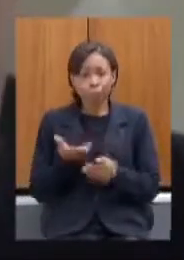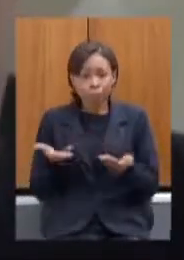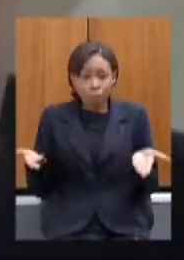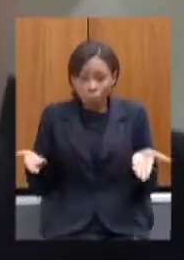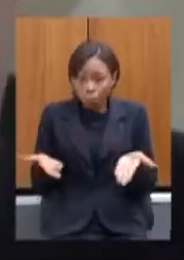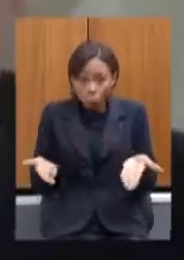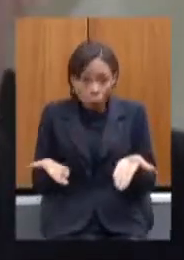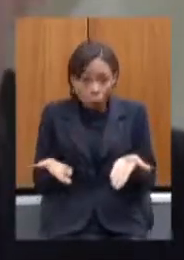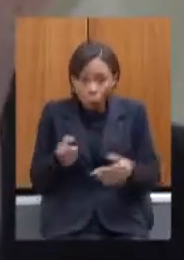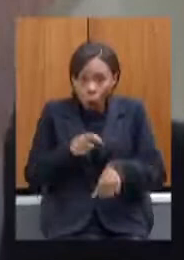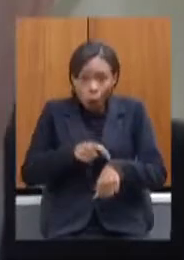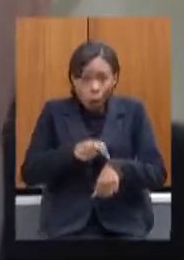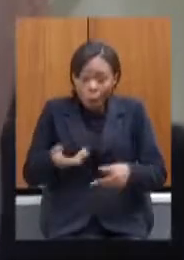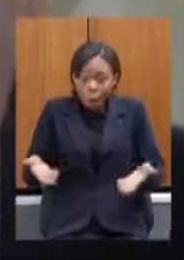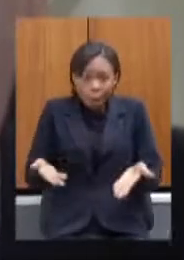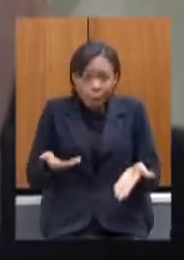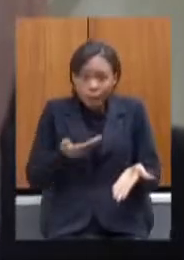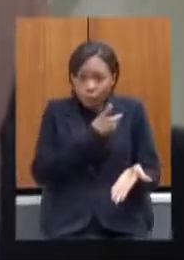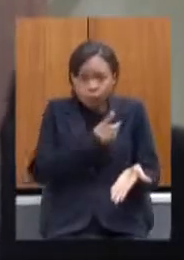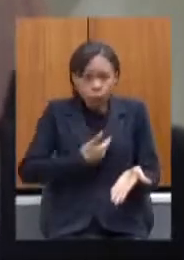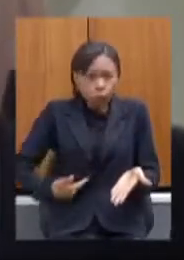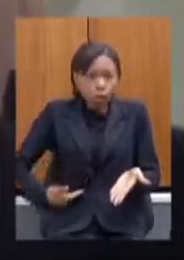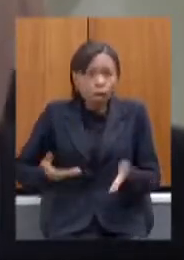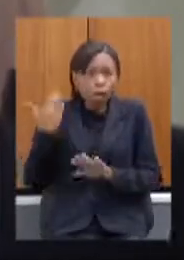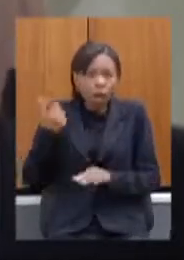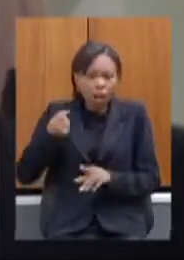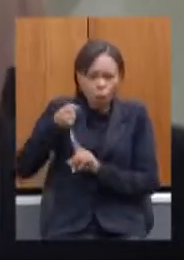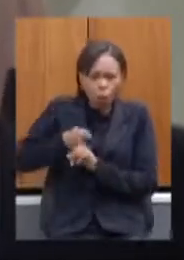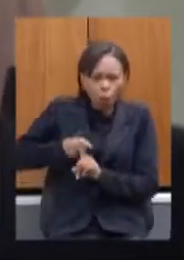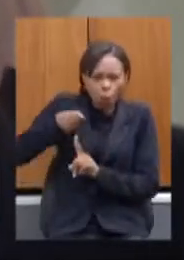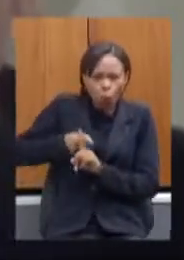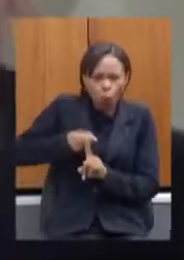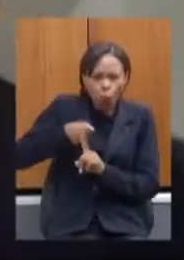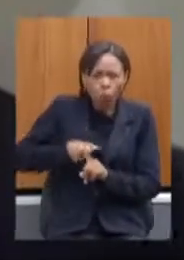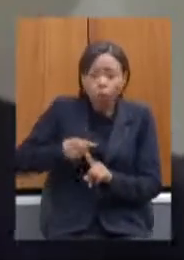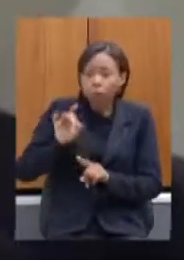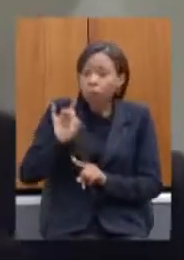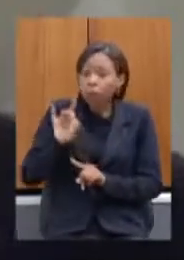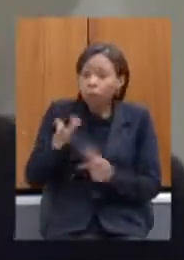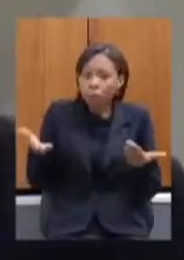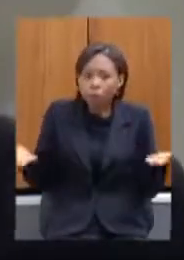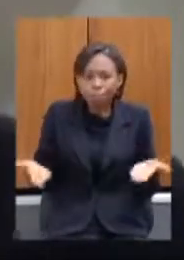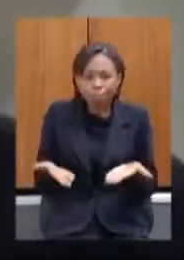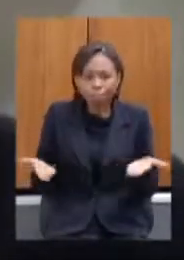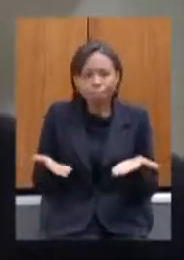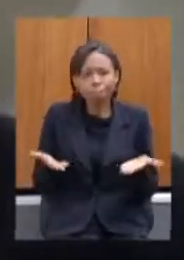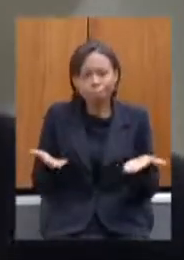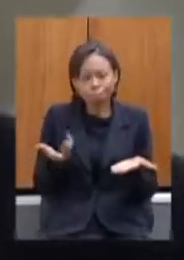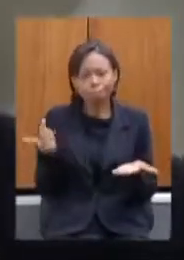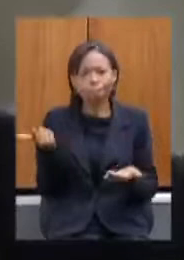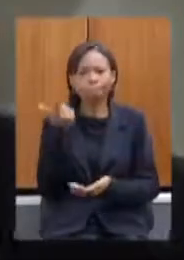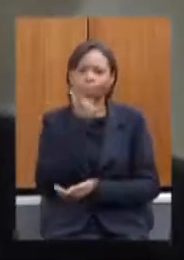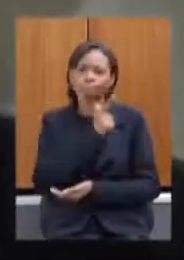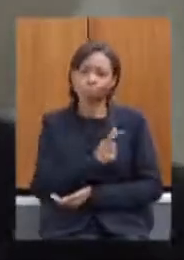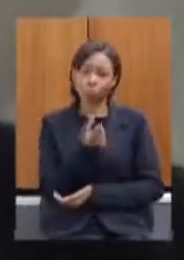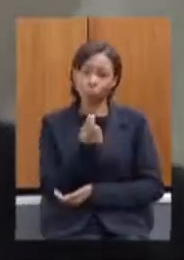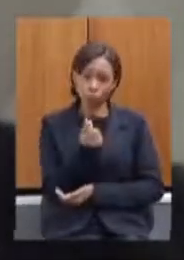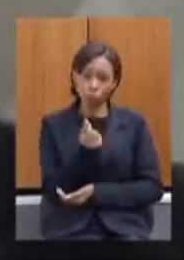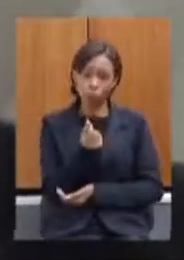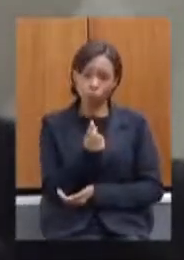depois de muita luta é que nós conseguimos ter recursos da Renova